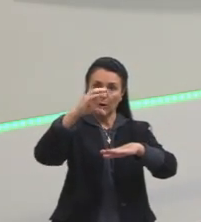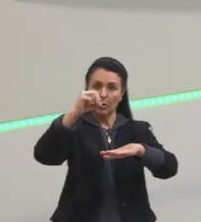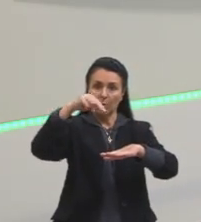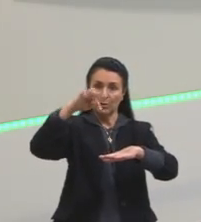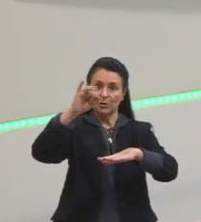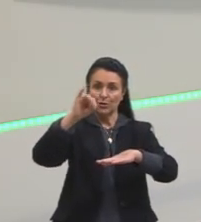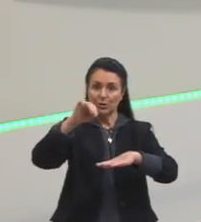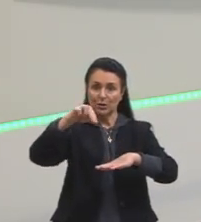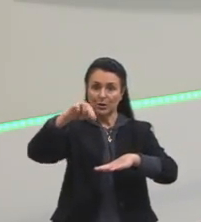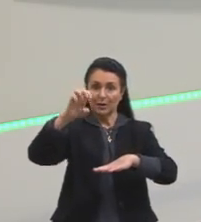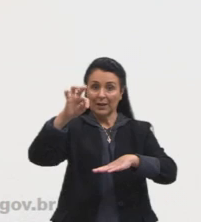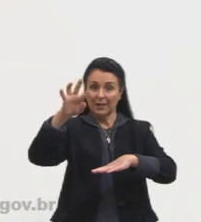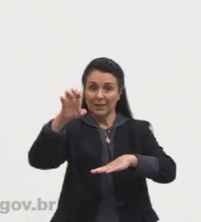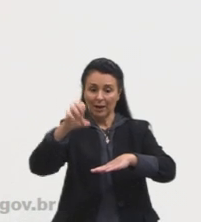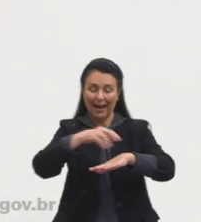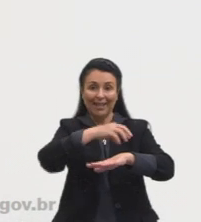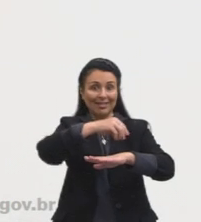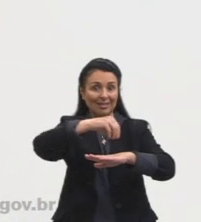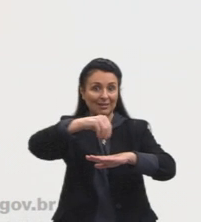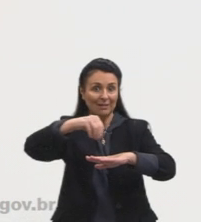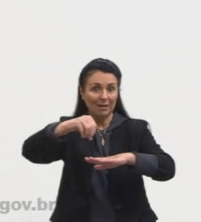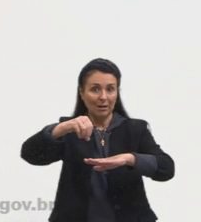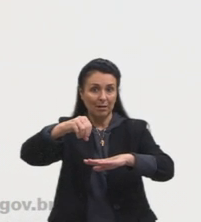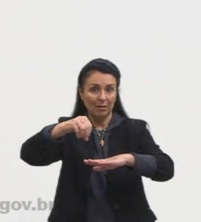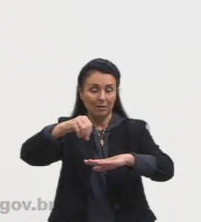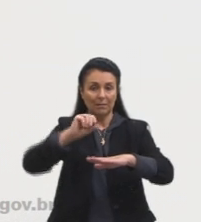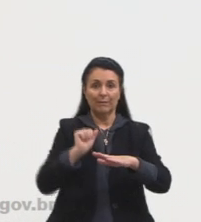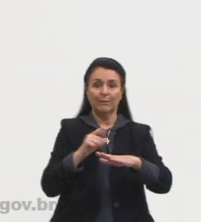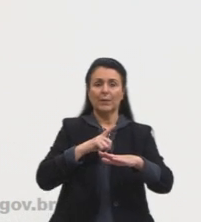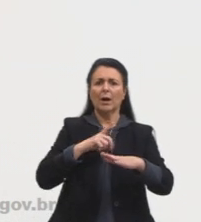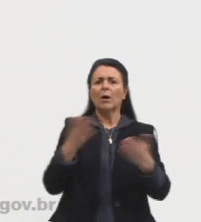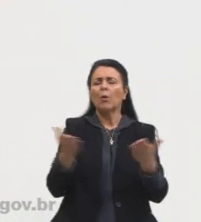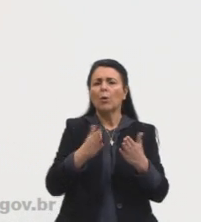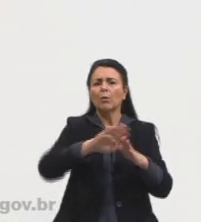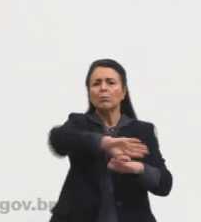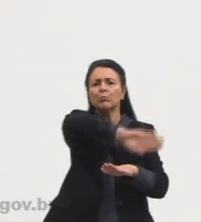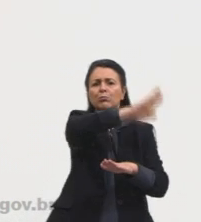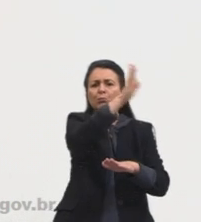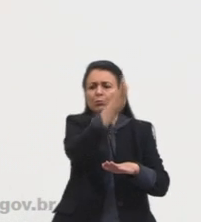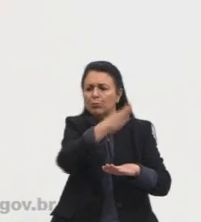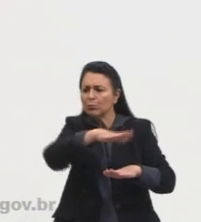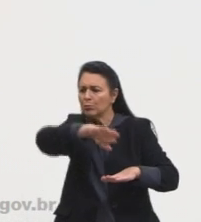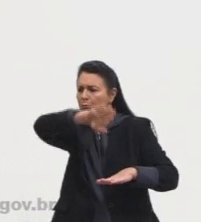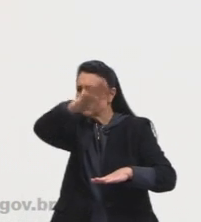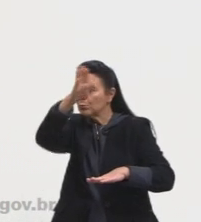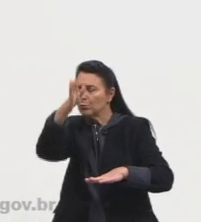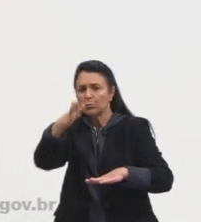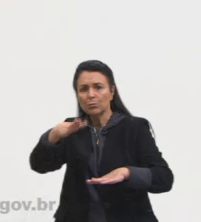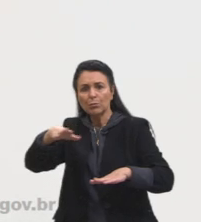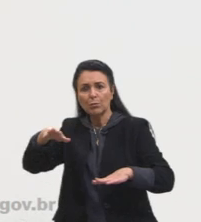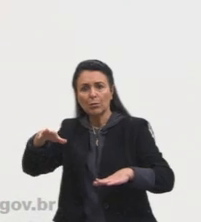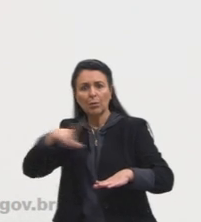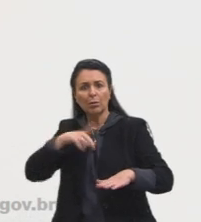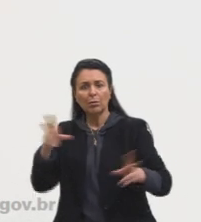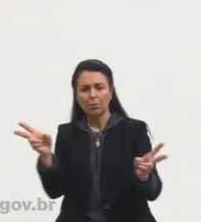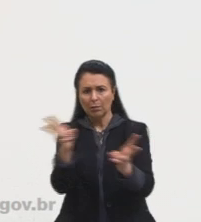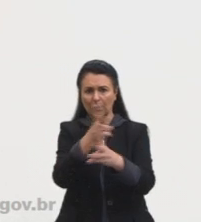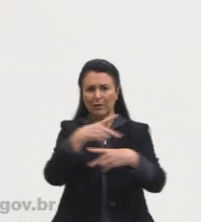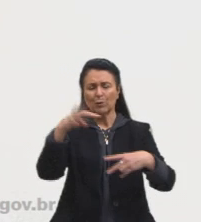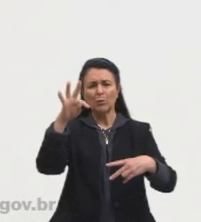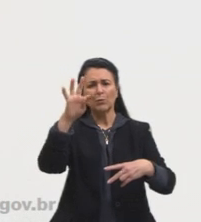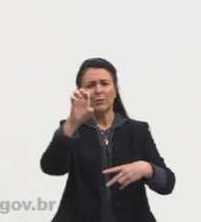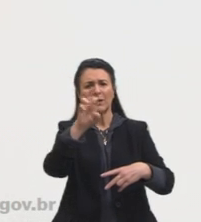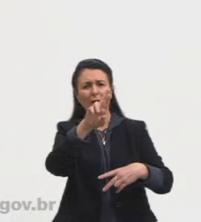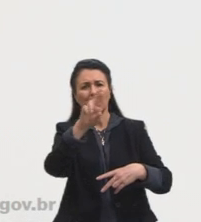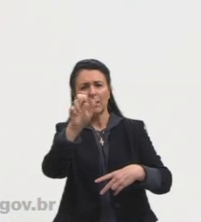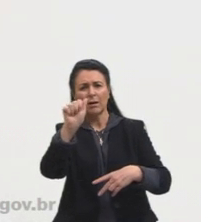teu rádio de manhã, às vezes, né, ah, aqui, a formação de onda, nós temos um vento terral, né,